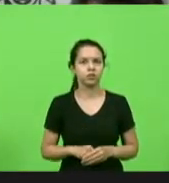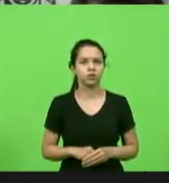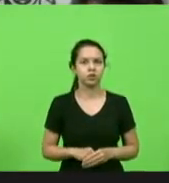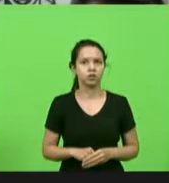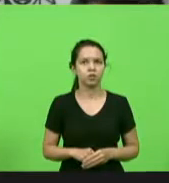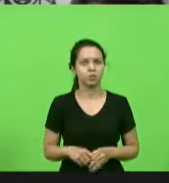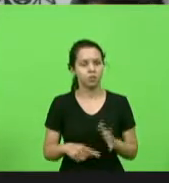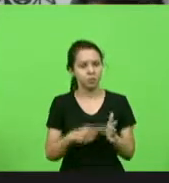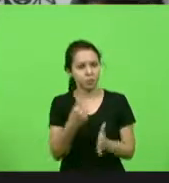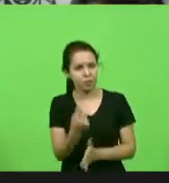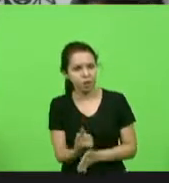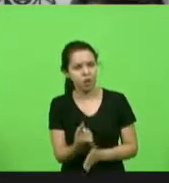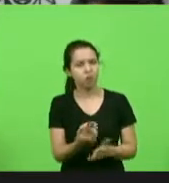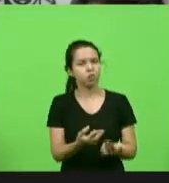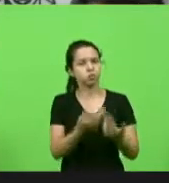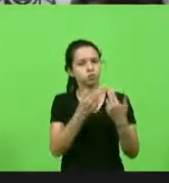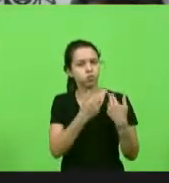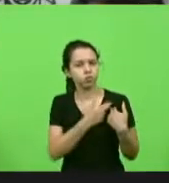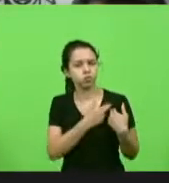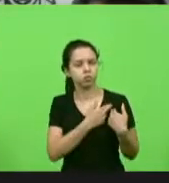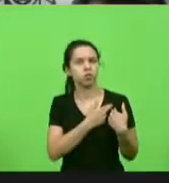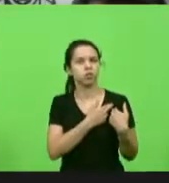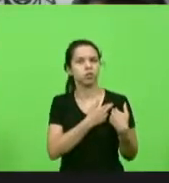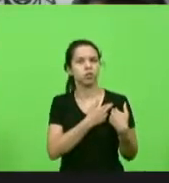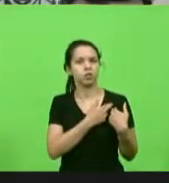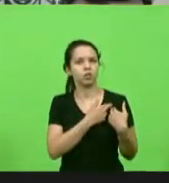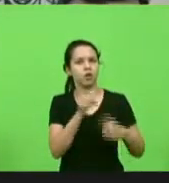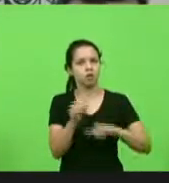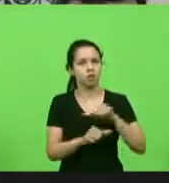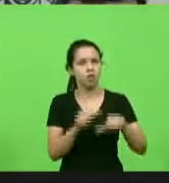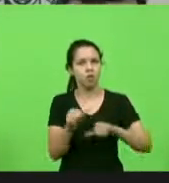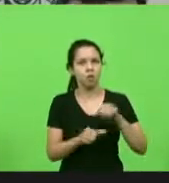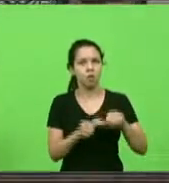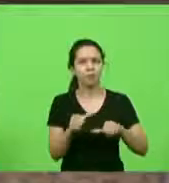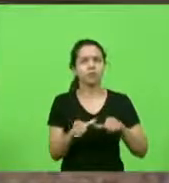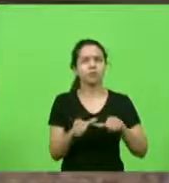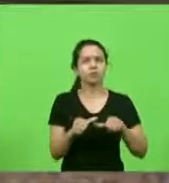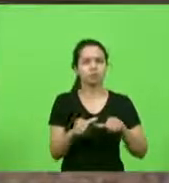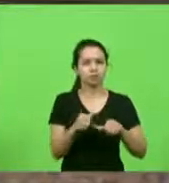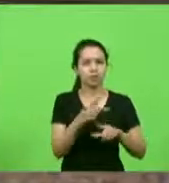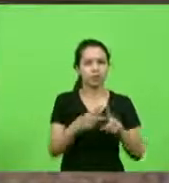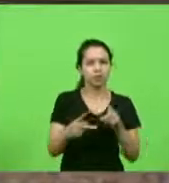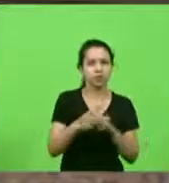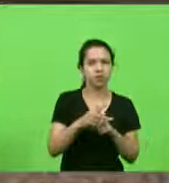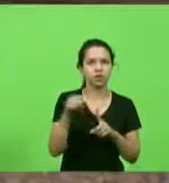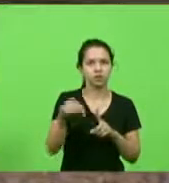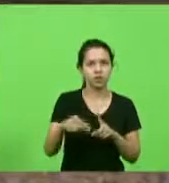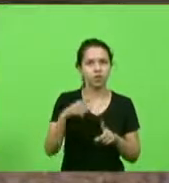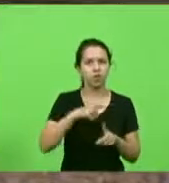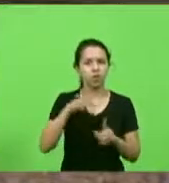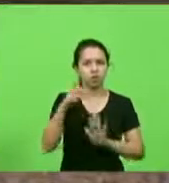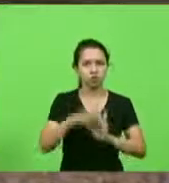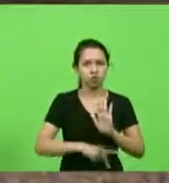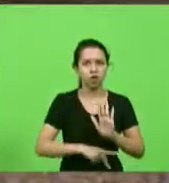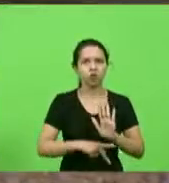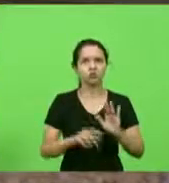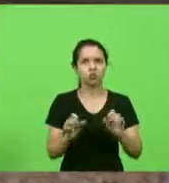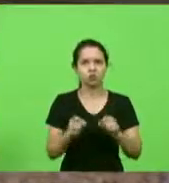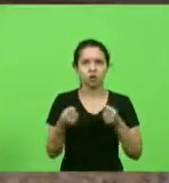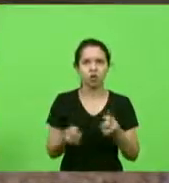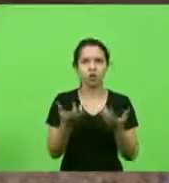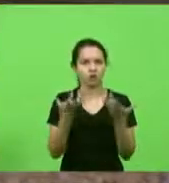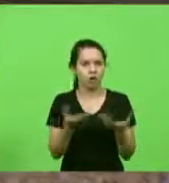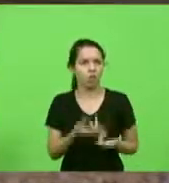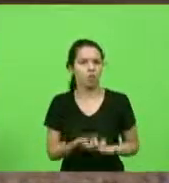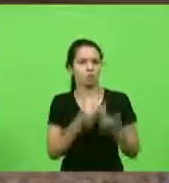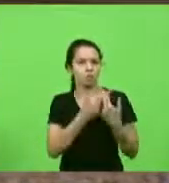o primeiro partido a fechar questão com a reforma da previdência quando havia um projeto aqui e se mostrou muito disposto a ser responsável